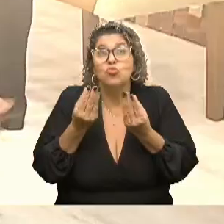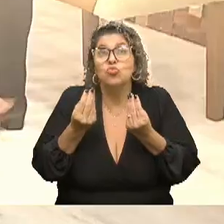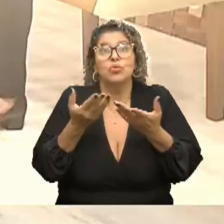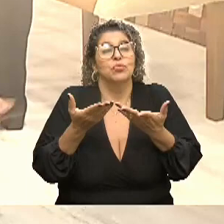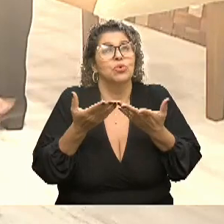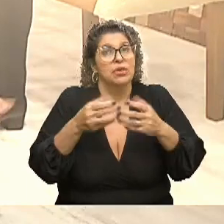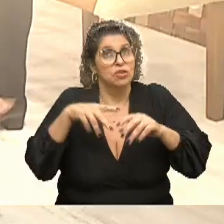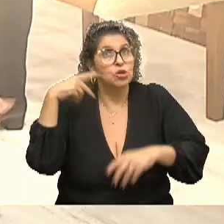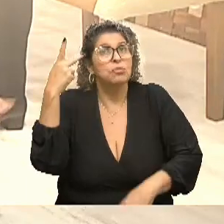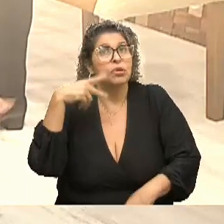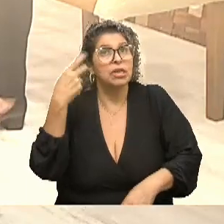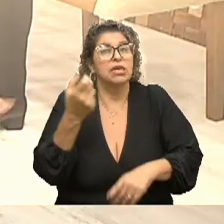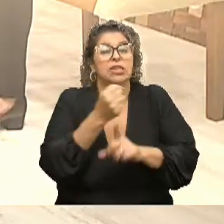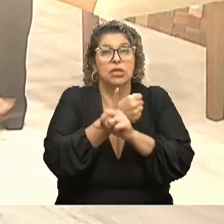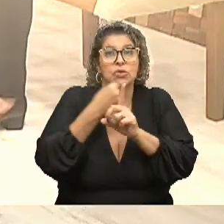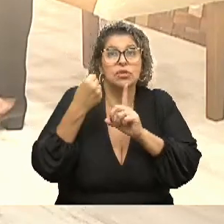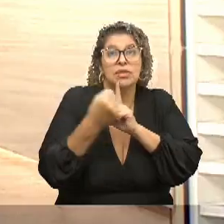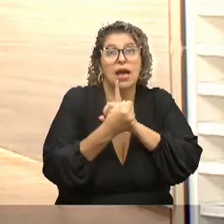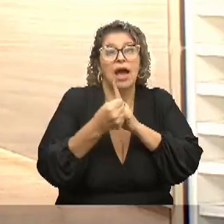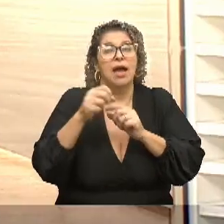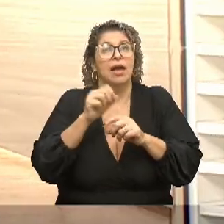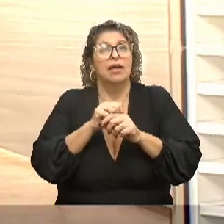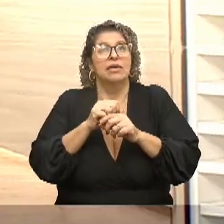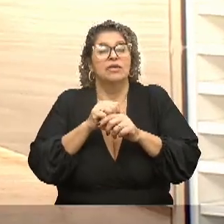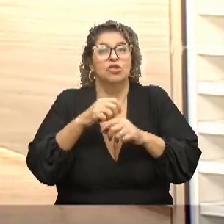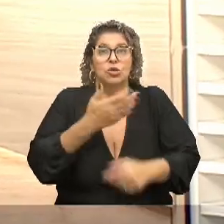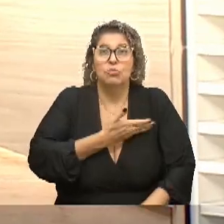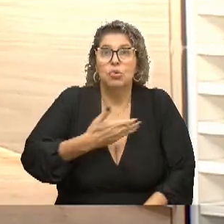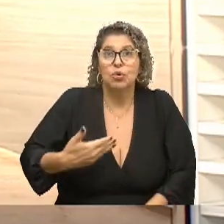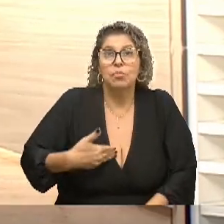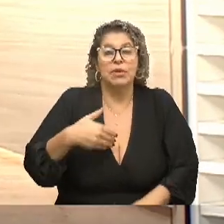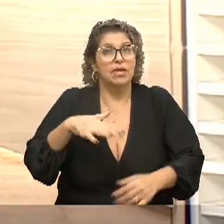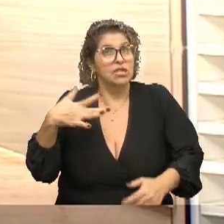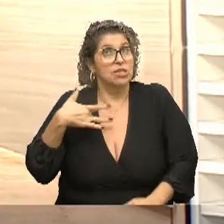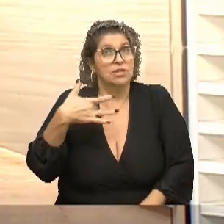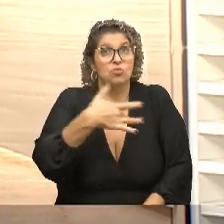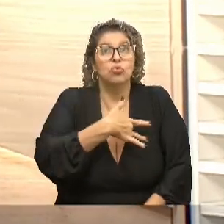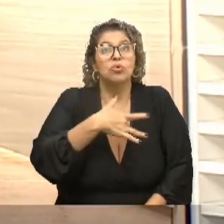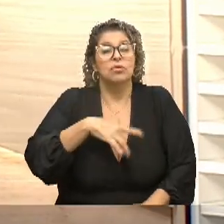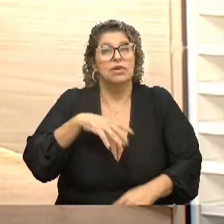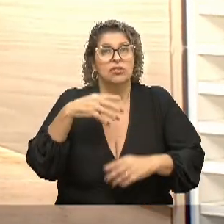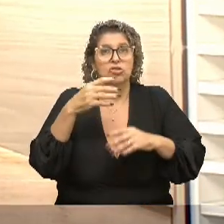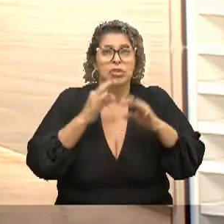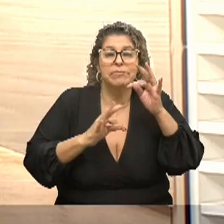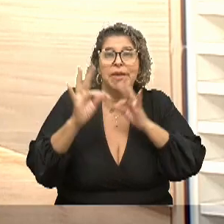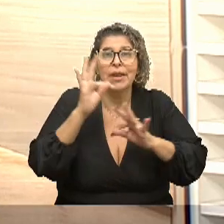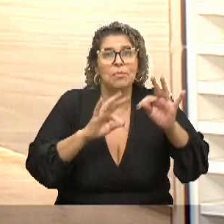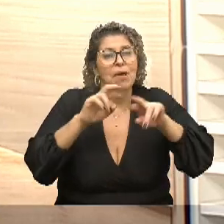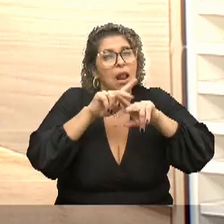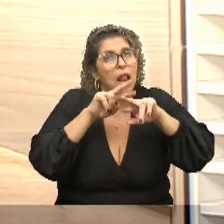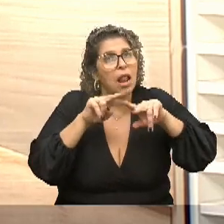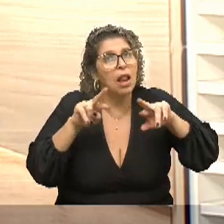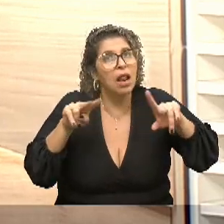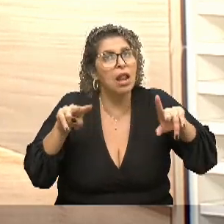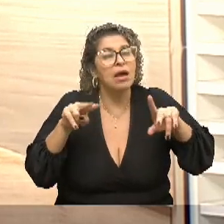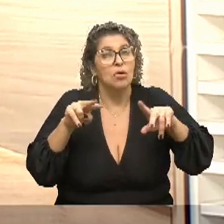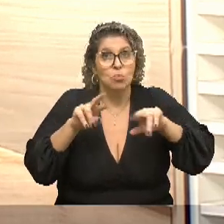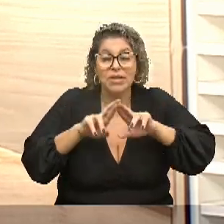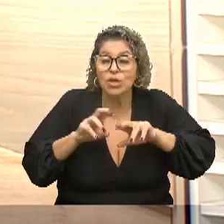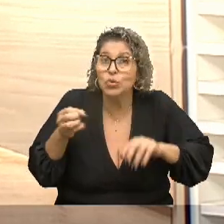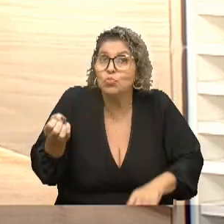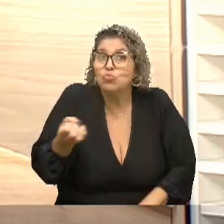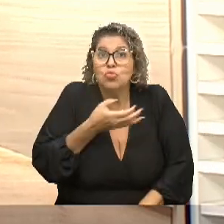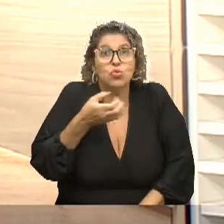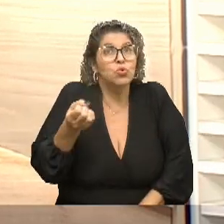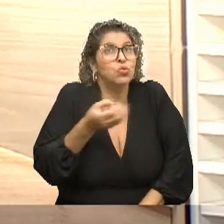muito de políticas sociais, de políticas públicas de atendimento, de saúde, de terapias diversas. Porque é um universo muito novo,